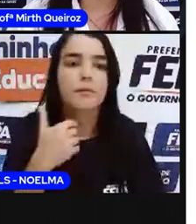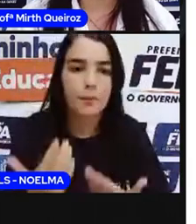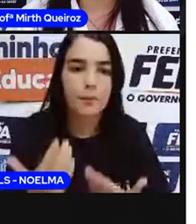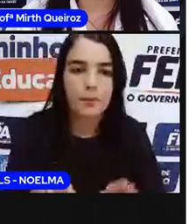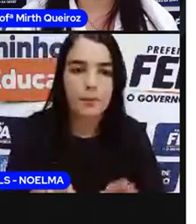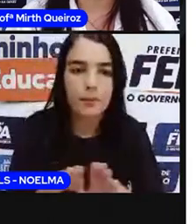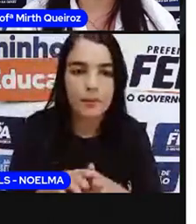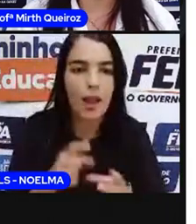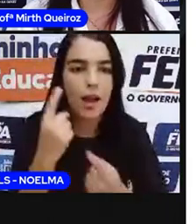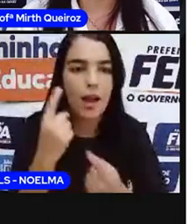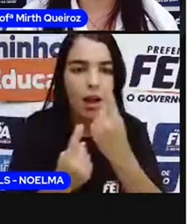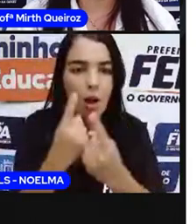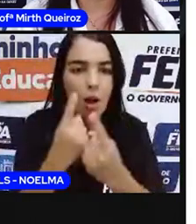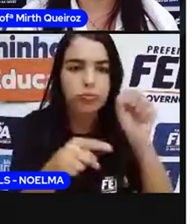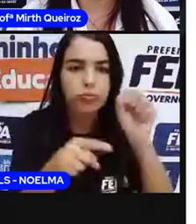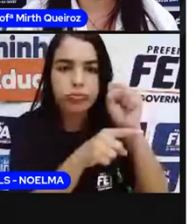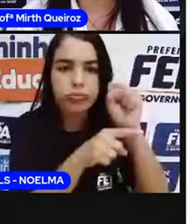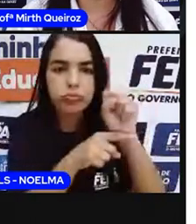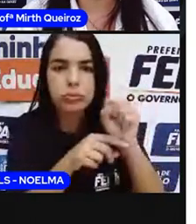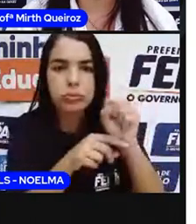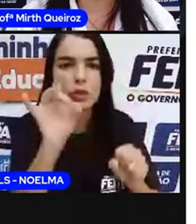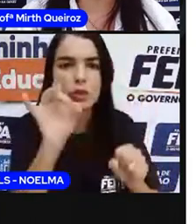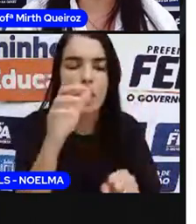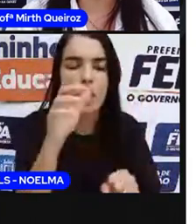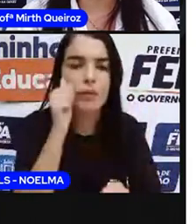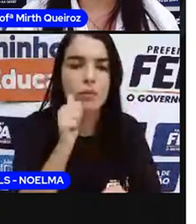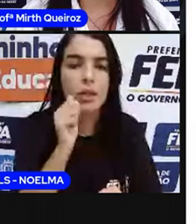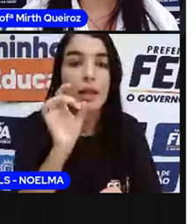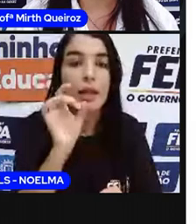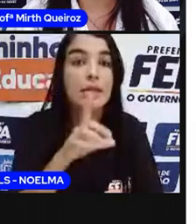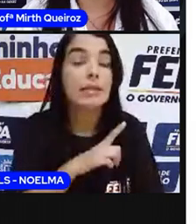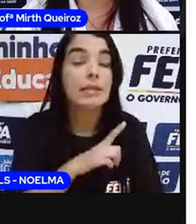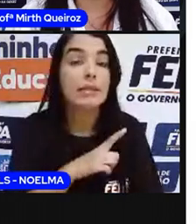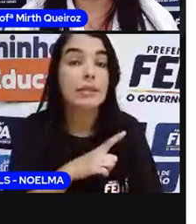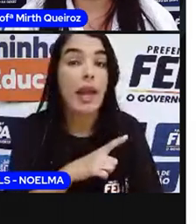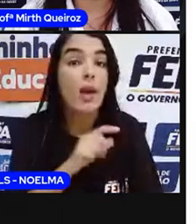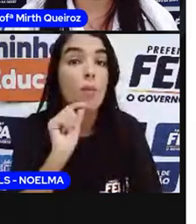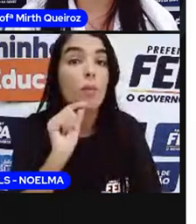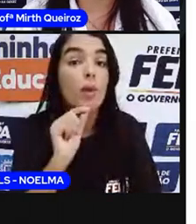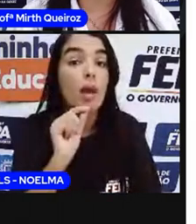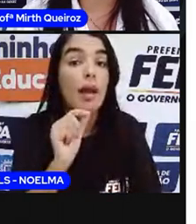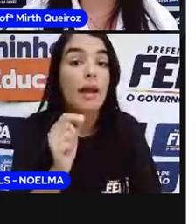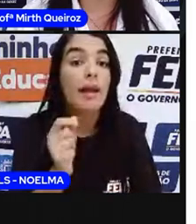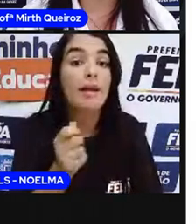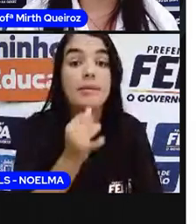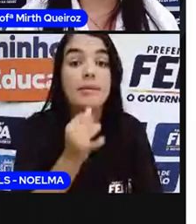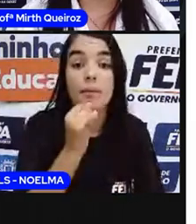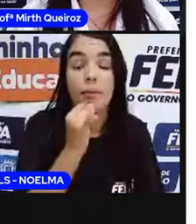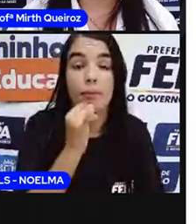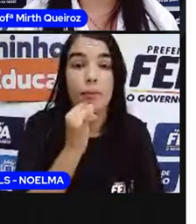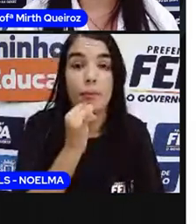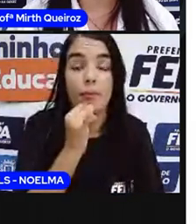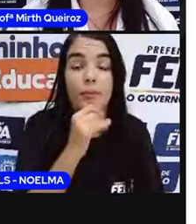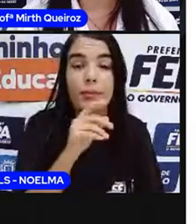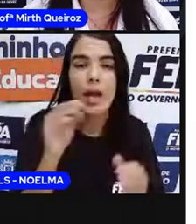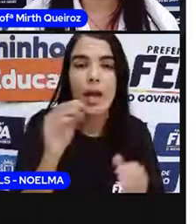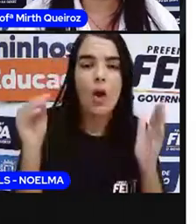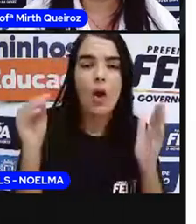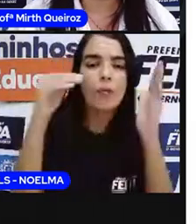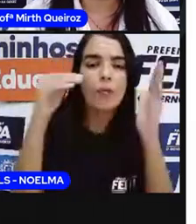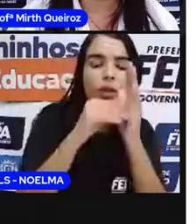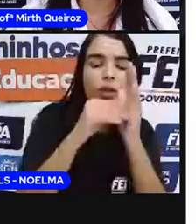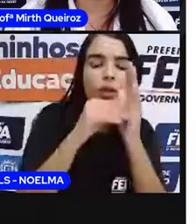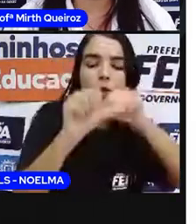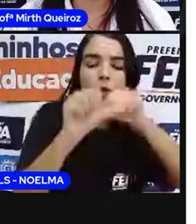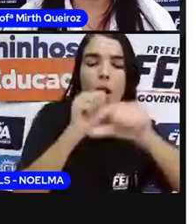Alguns substantivos fazem o feminino apenas mediante o uso de desinências. Por exemplo, você trocar